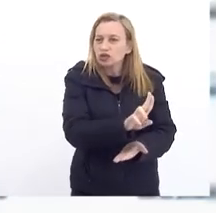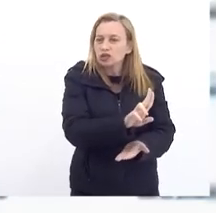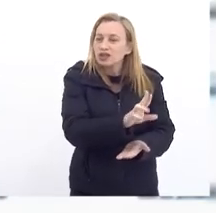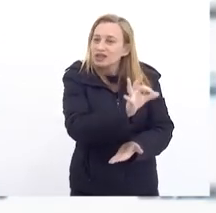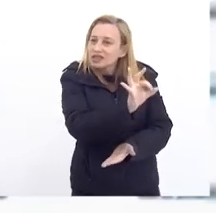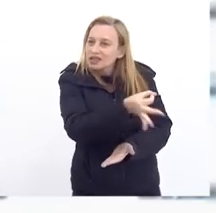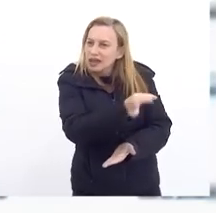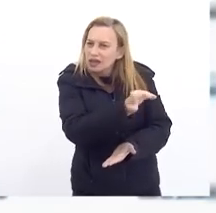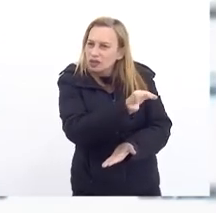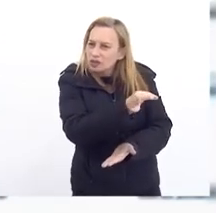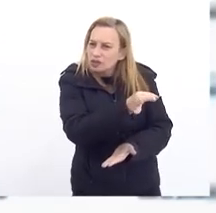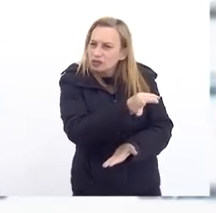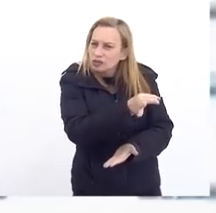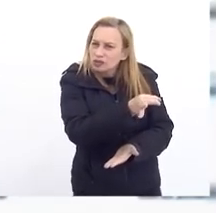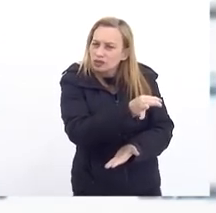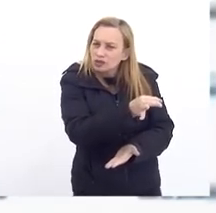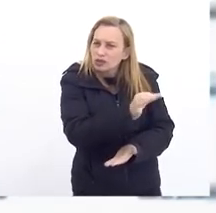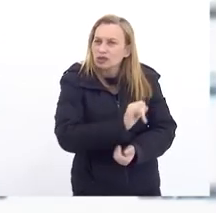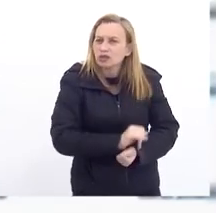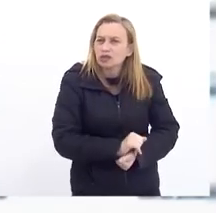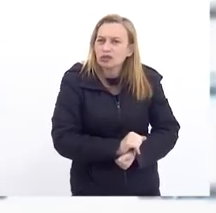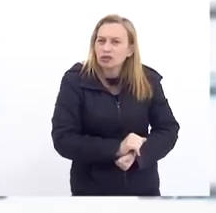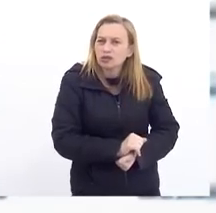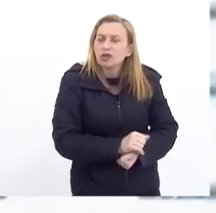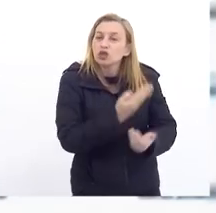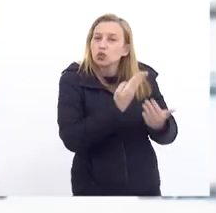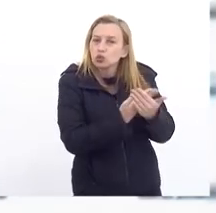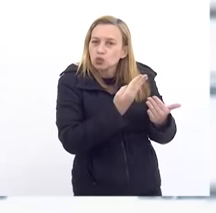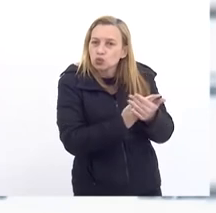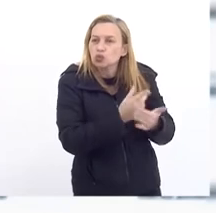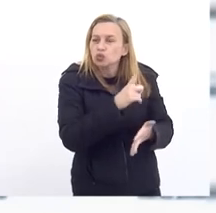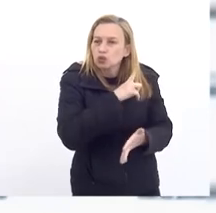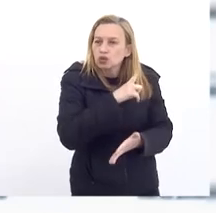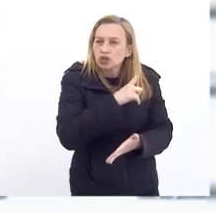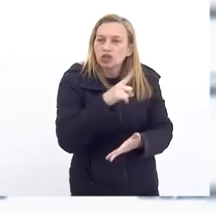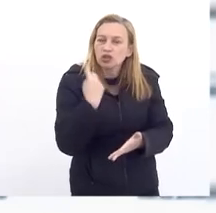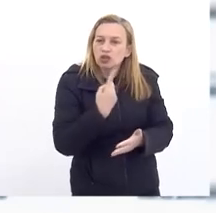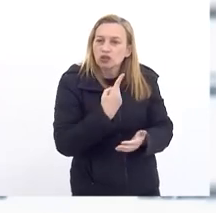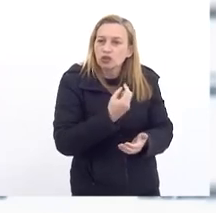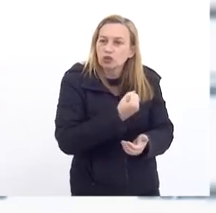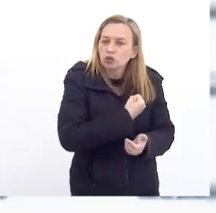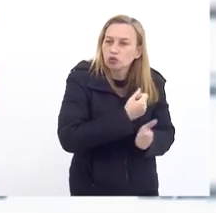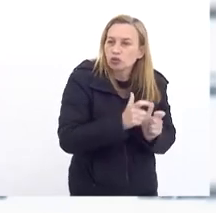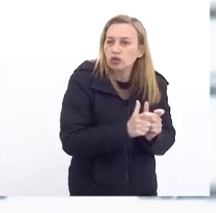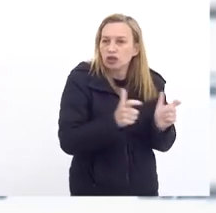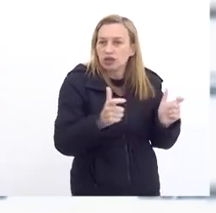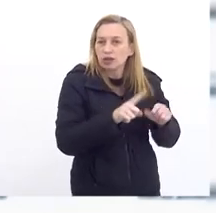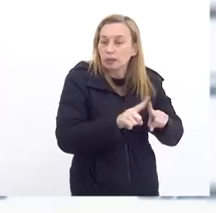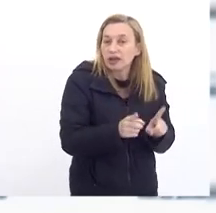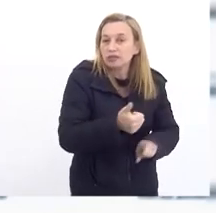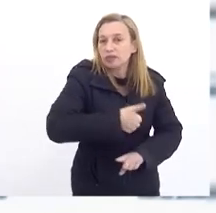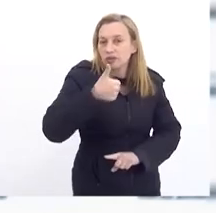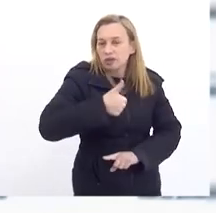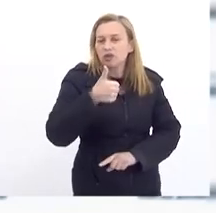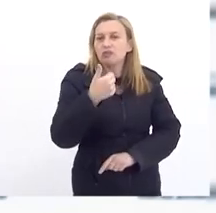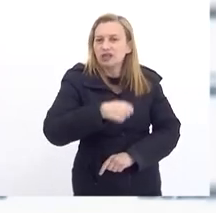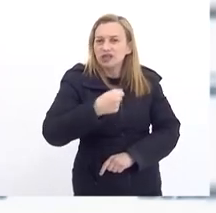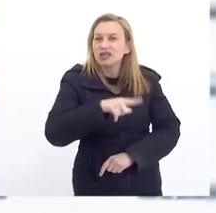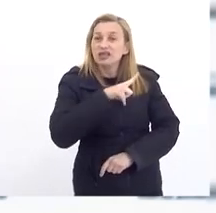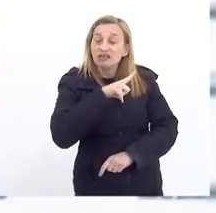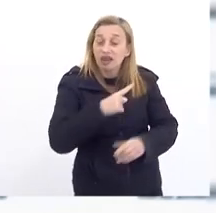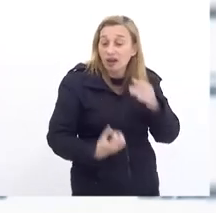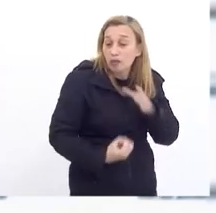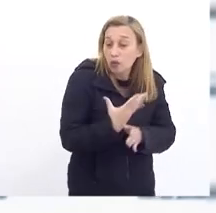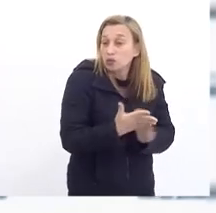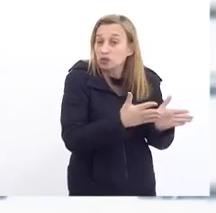Necessário Para Porque Tem estudos Que dizem Que nós vamos Aumentar Mas primeiro Você tem que ter A produção